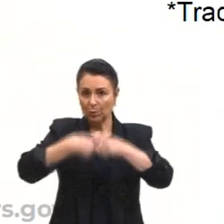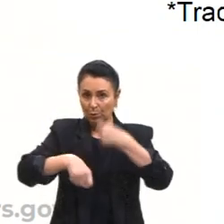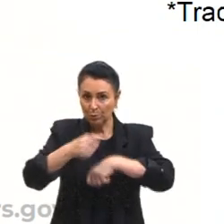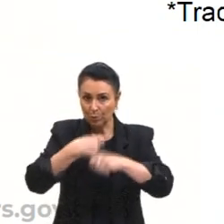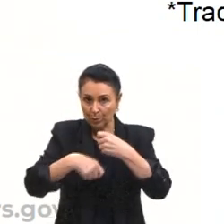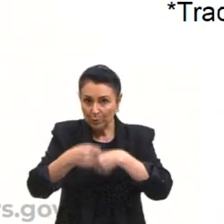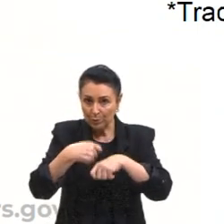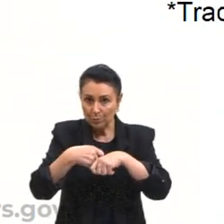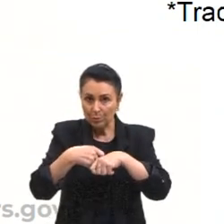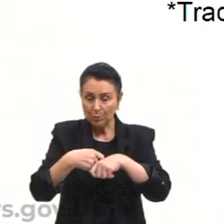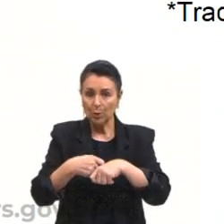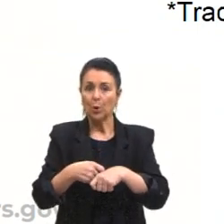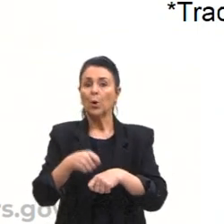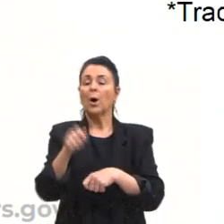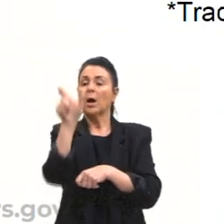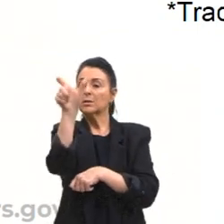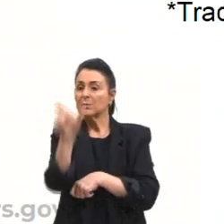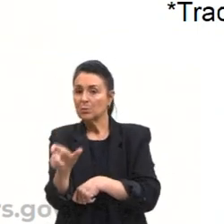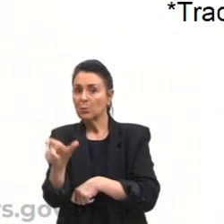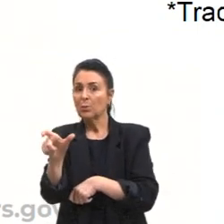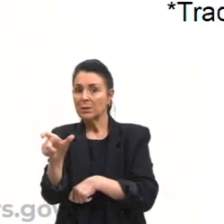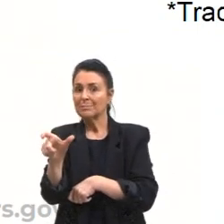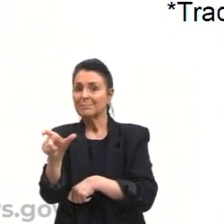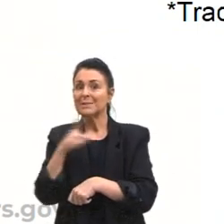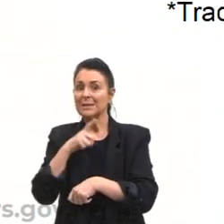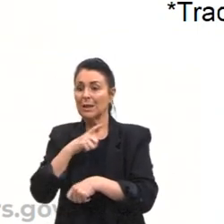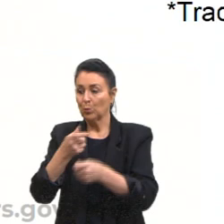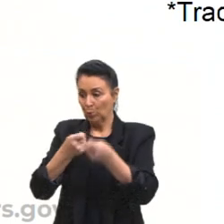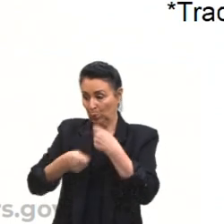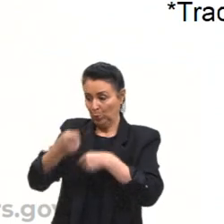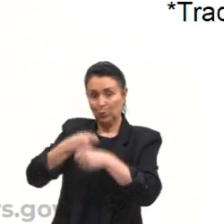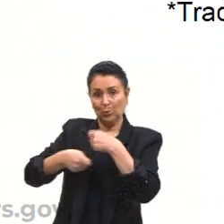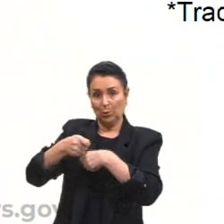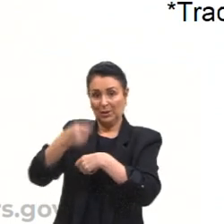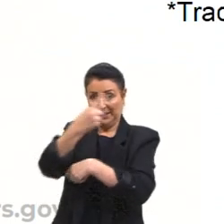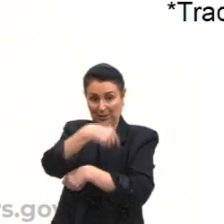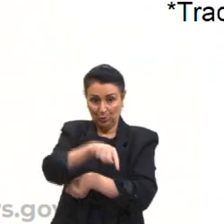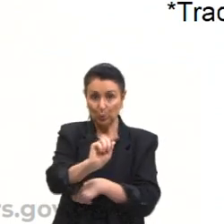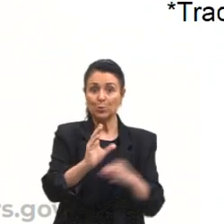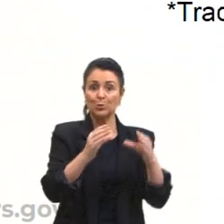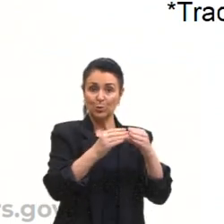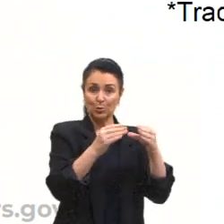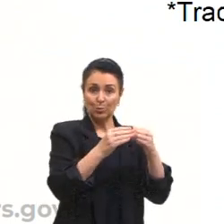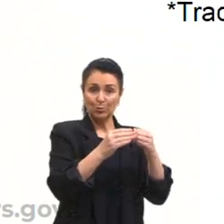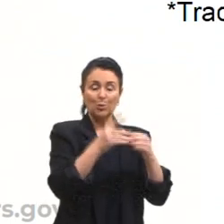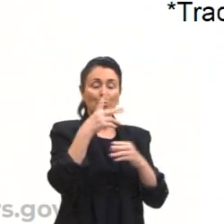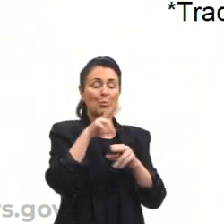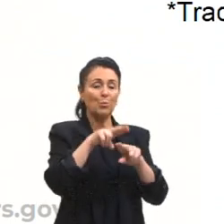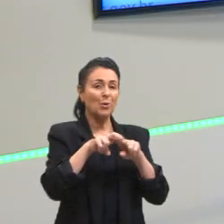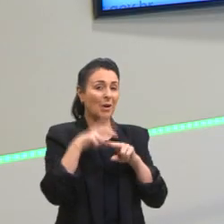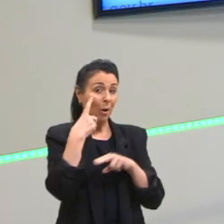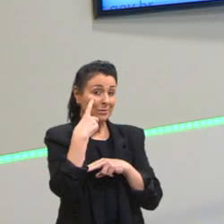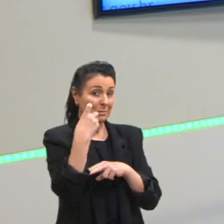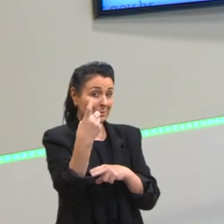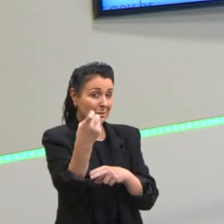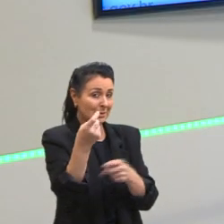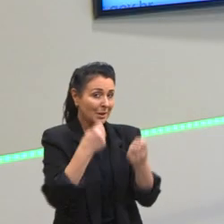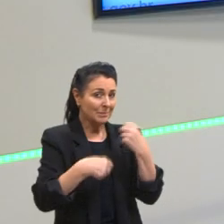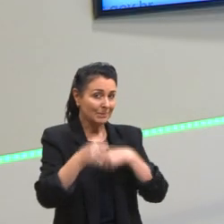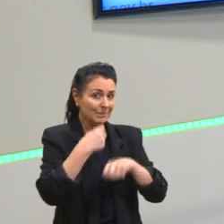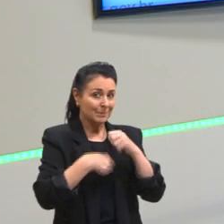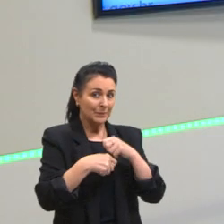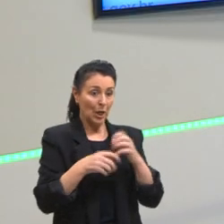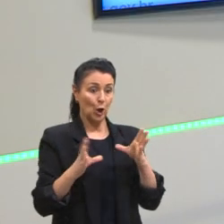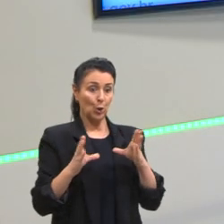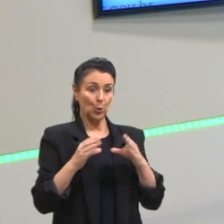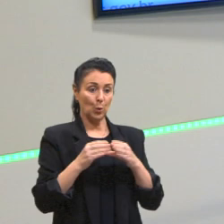indivíduos são controlados socialmente para Marx de acordo com os interesses econômicos. Então, os grupos econômicos que estão no